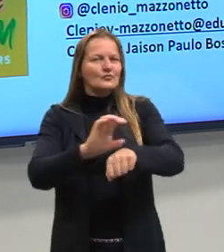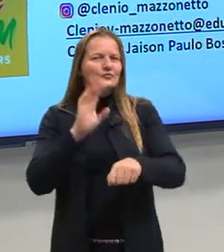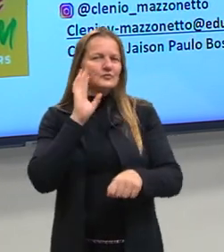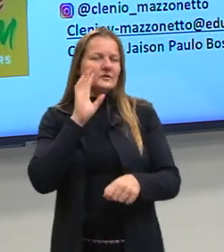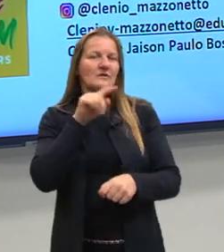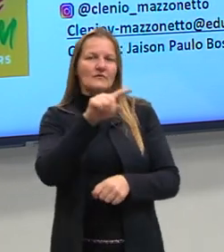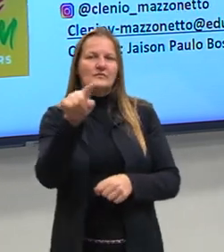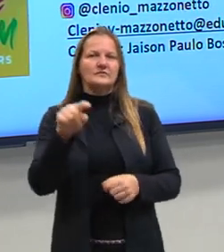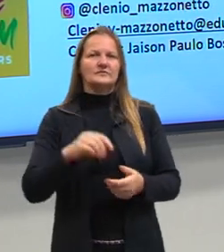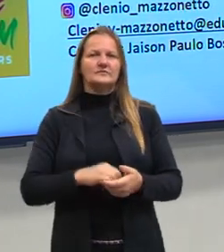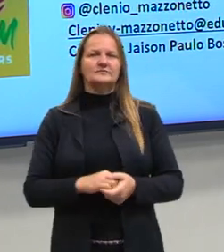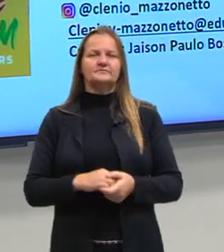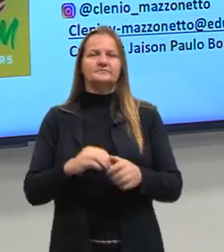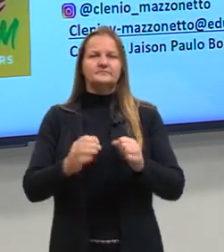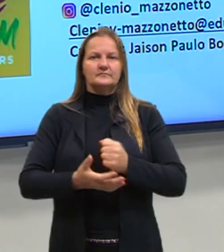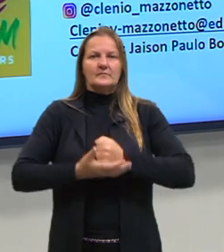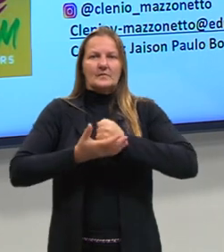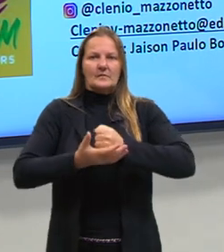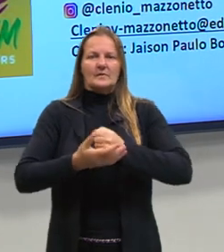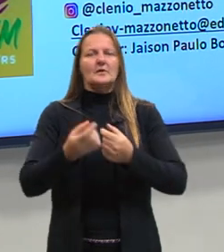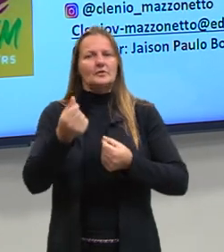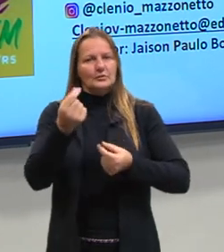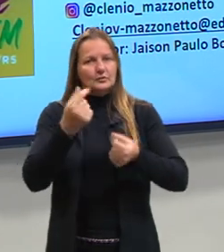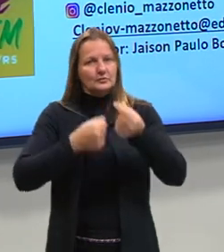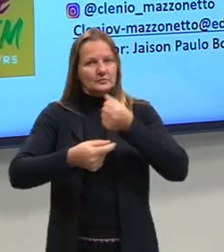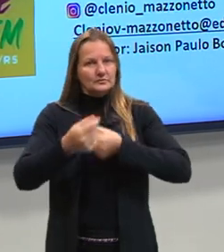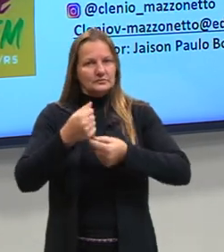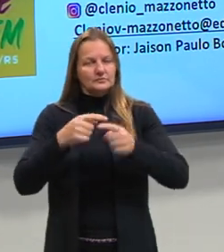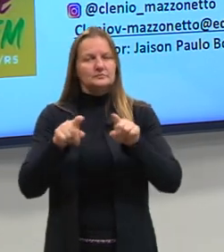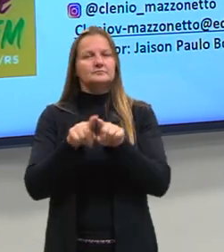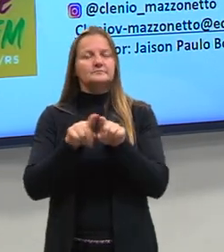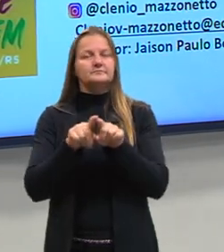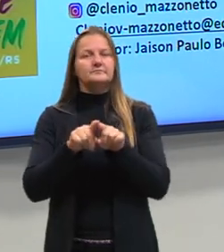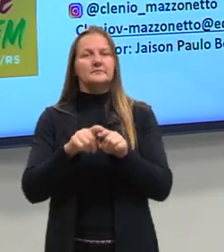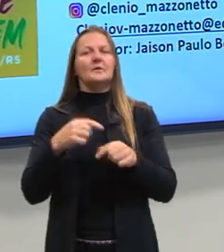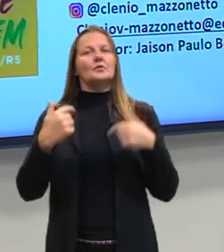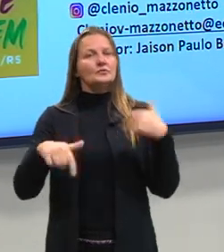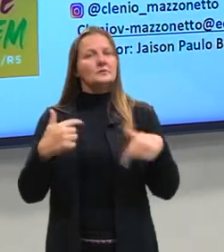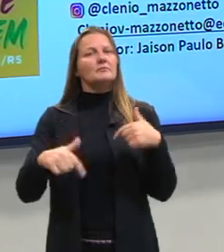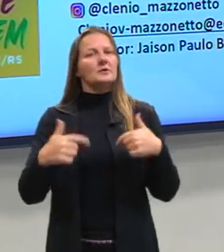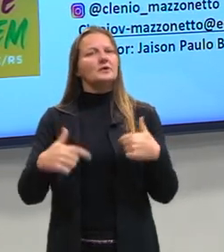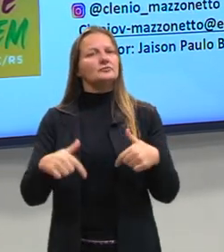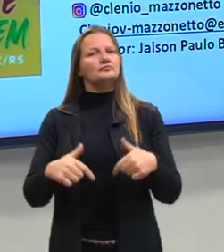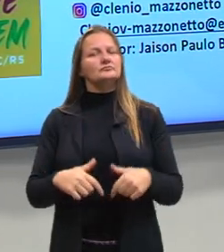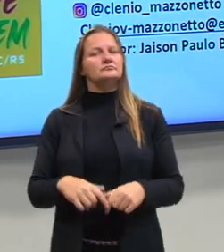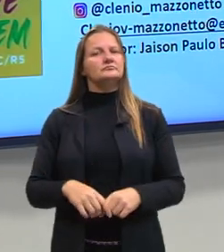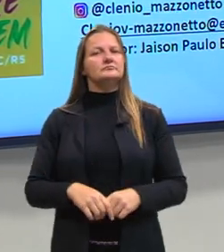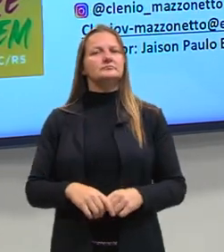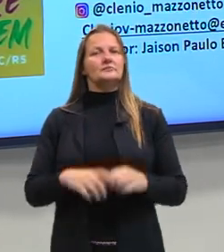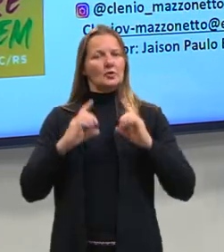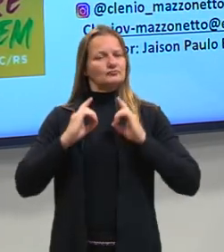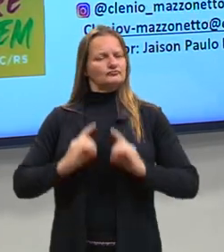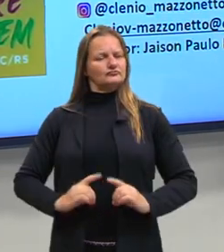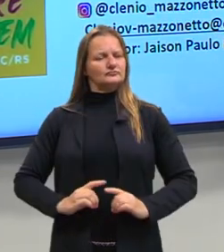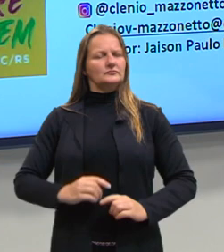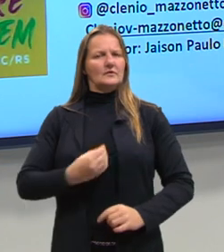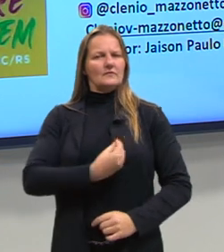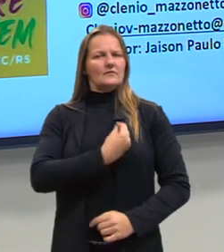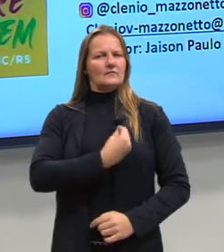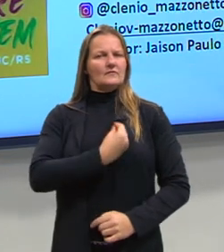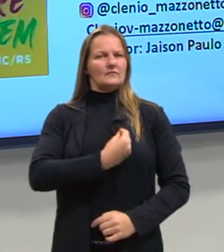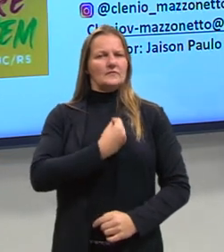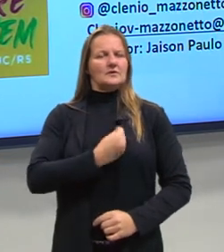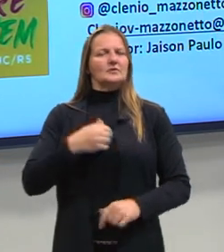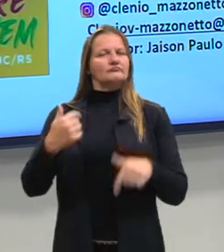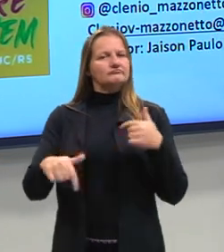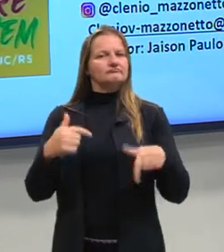além de nos sustentarmos economicamente, também o nosso trabalho é uma forma de nossa vida, nós vamos passar muito